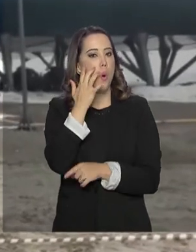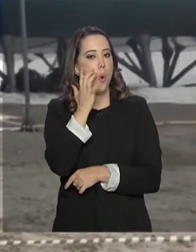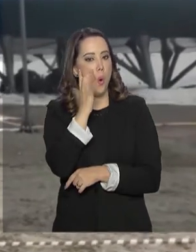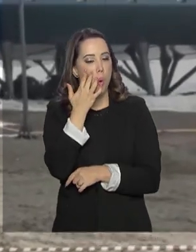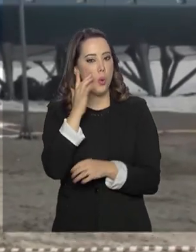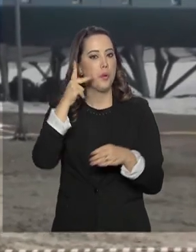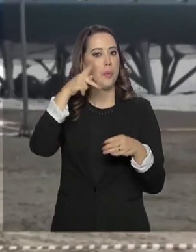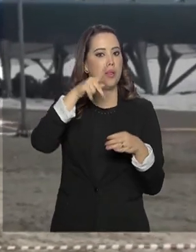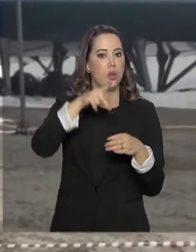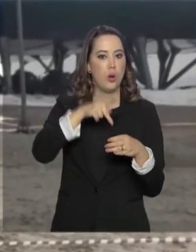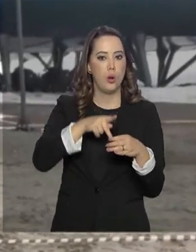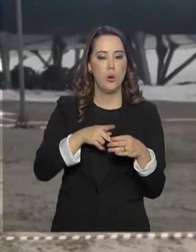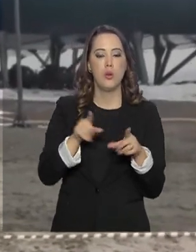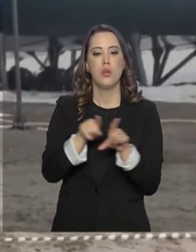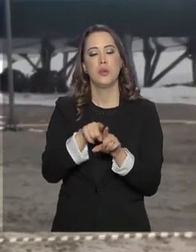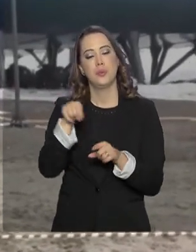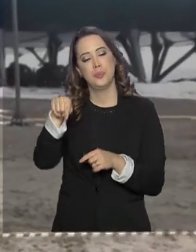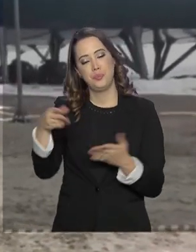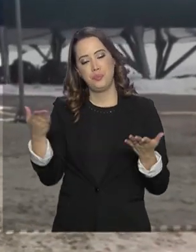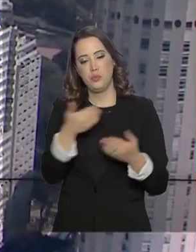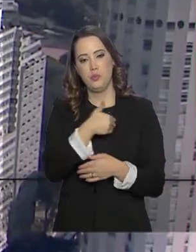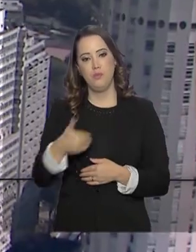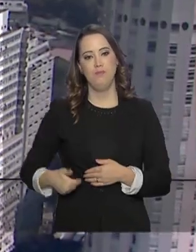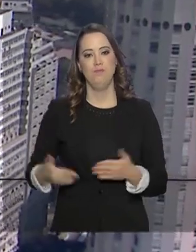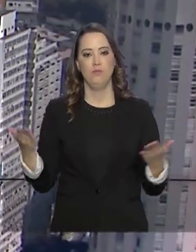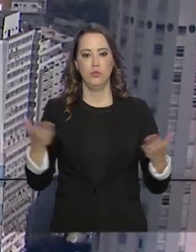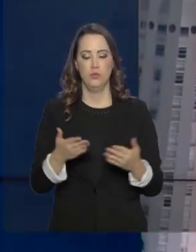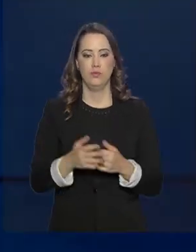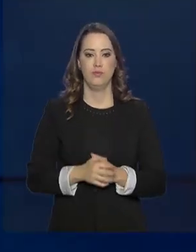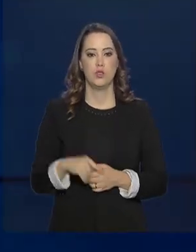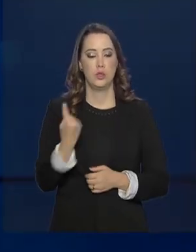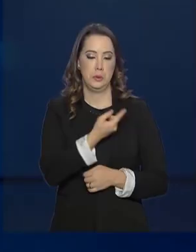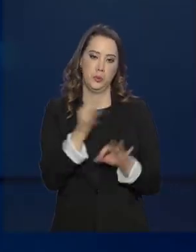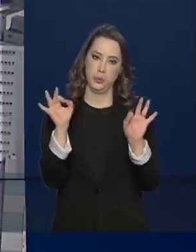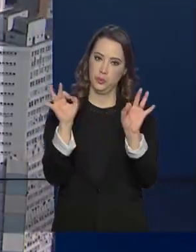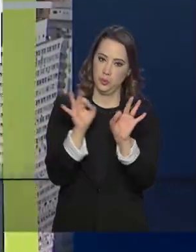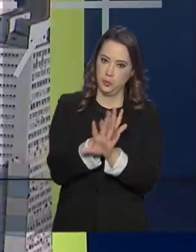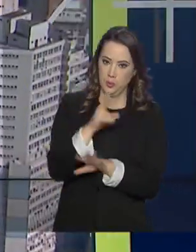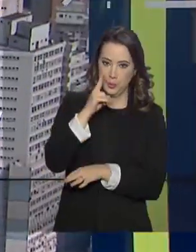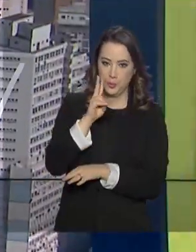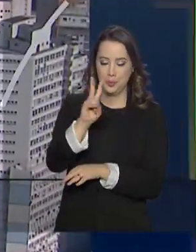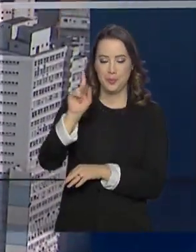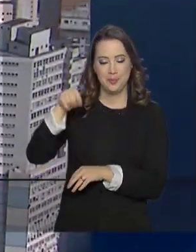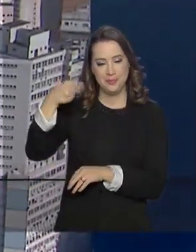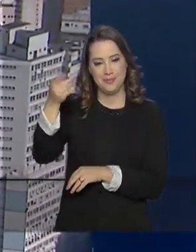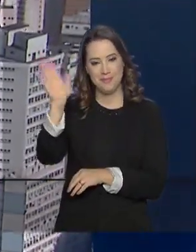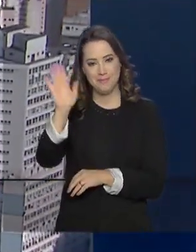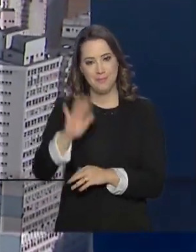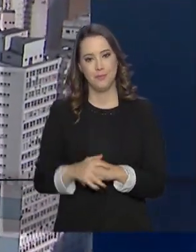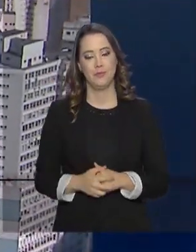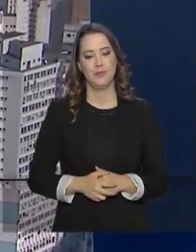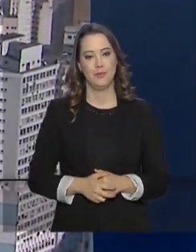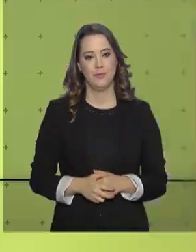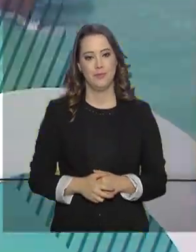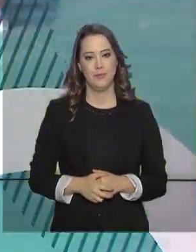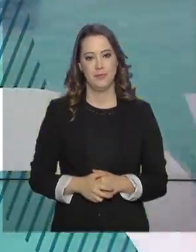petróleo. Maurício de Almeida, para o Governo Agora. E o Governo Agora fica por aqui. Até a próxima edição.